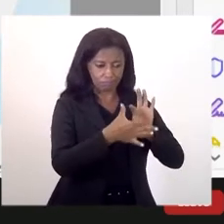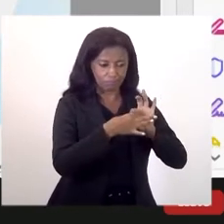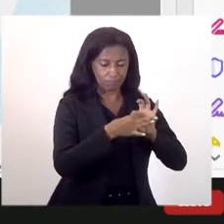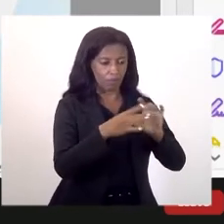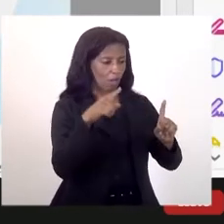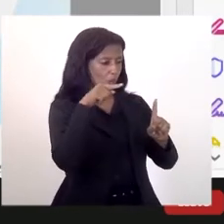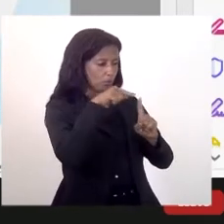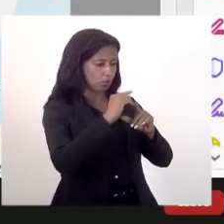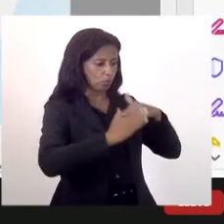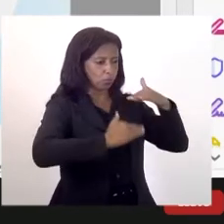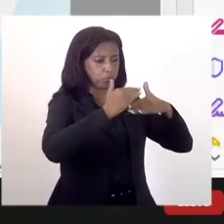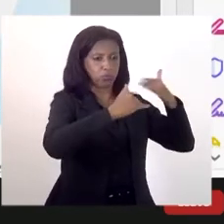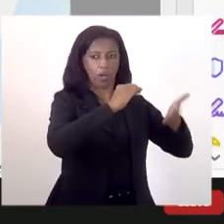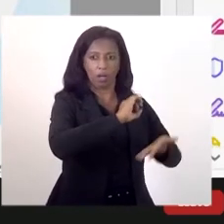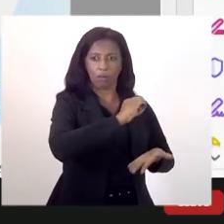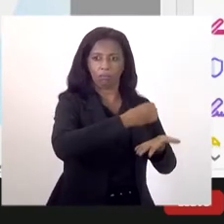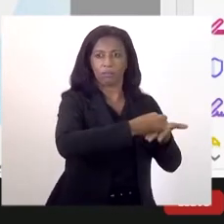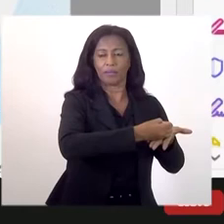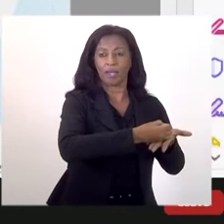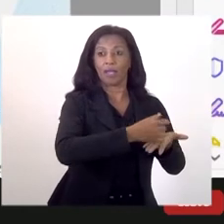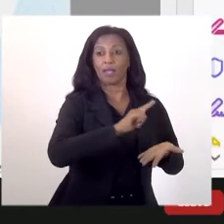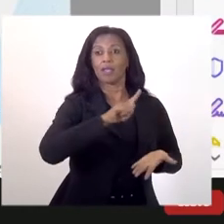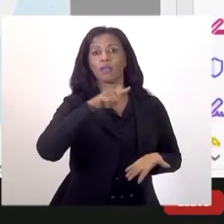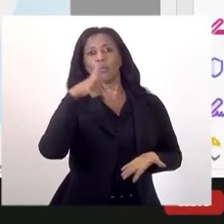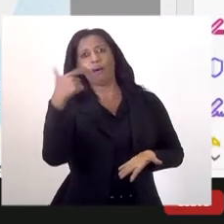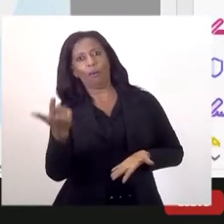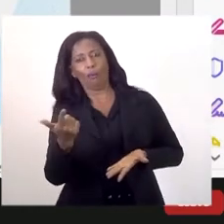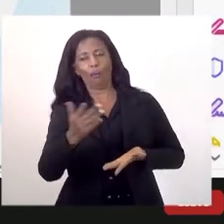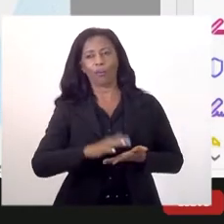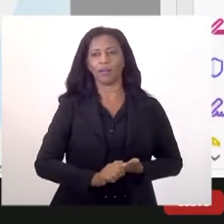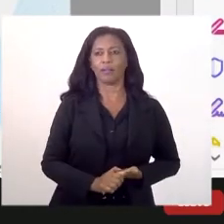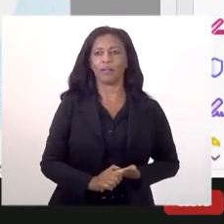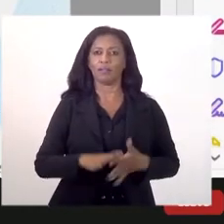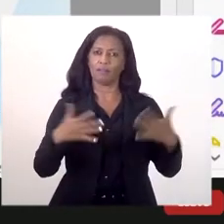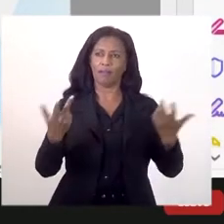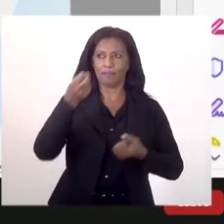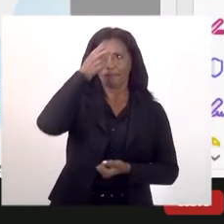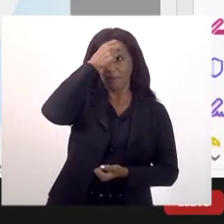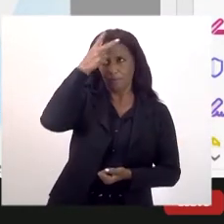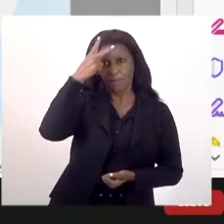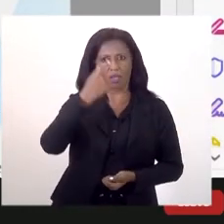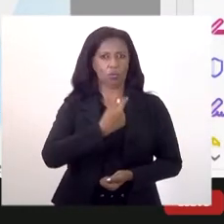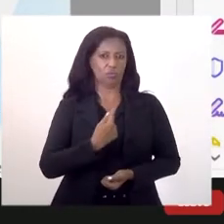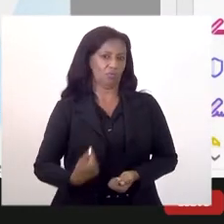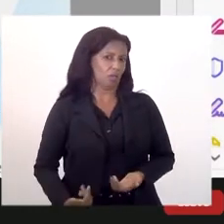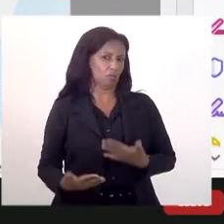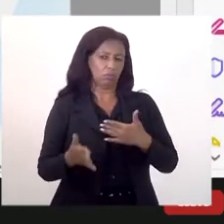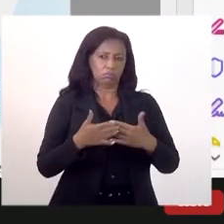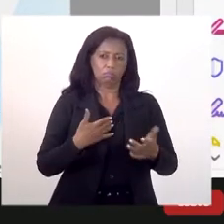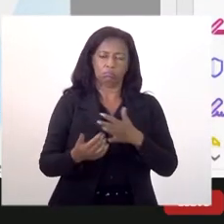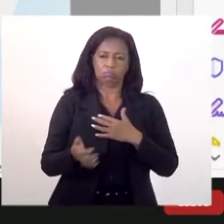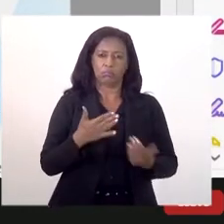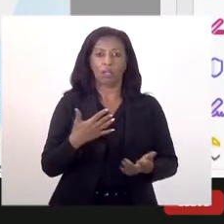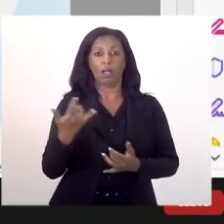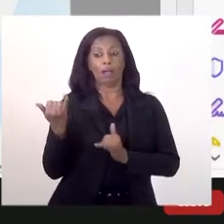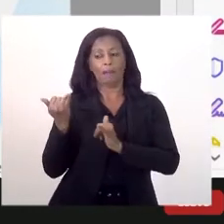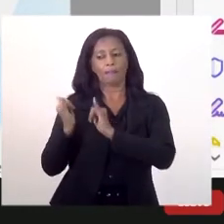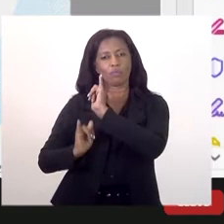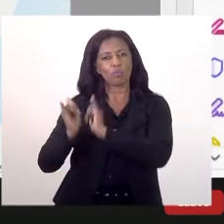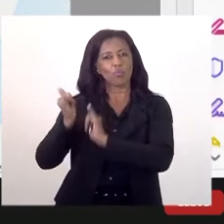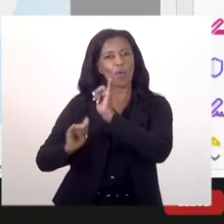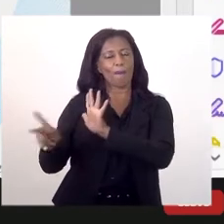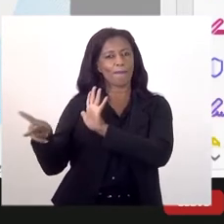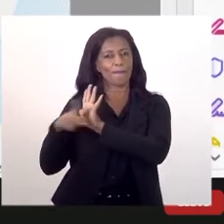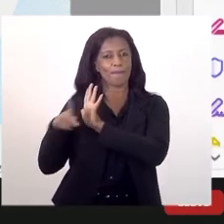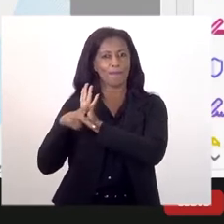objetivos de desenvolvimento sustentável e uma outra, e aí, prefeito, governador, o que for, e outra, demandas da indústria. Por